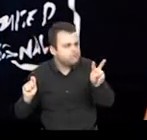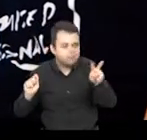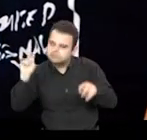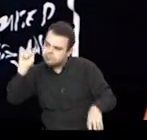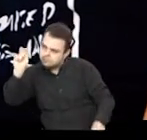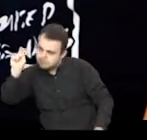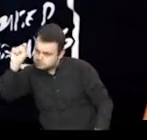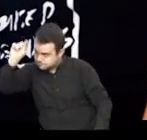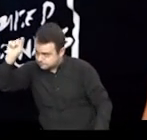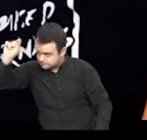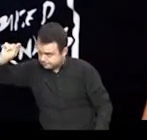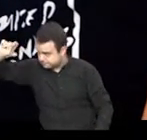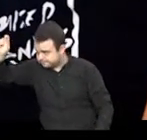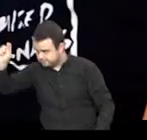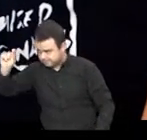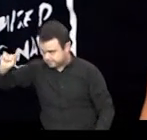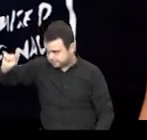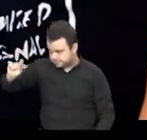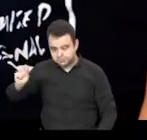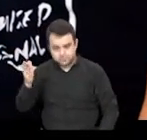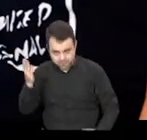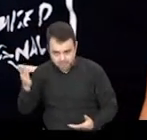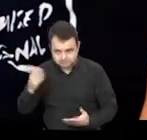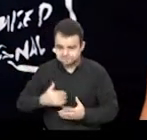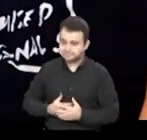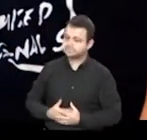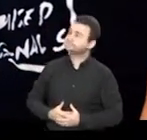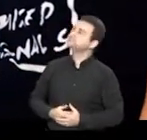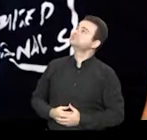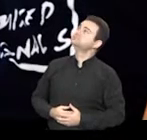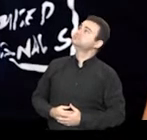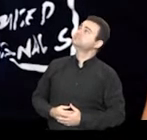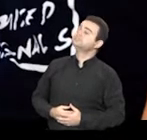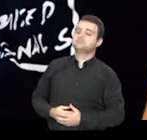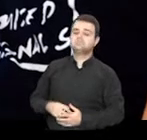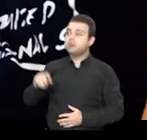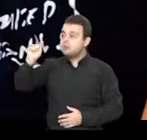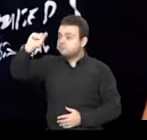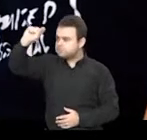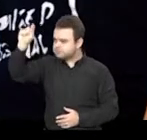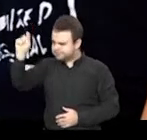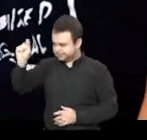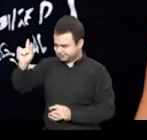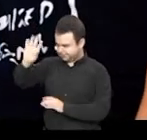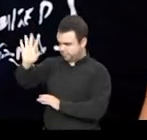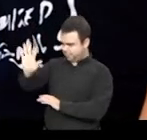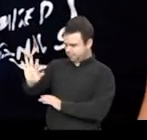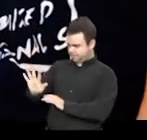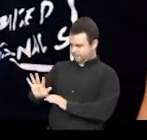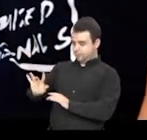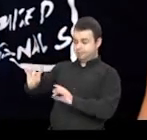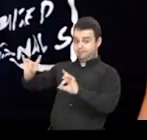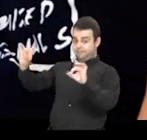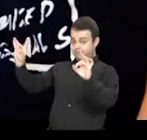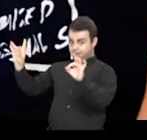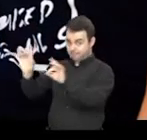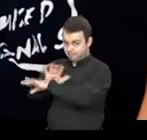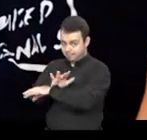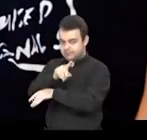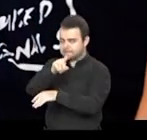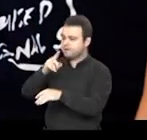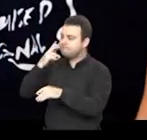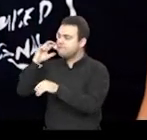traçando aqui o teu personagem. Quando você criar então o personagem principal, você começa a